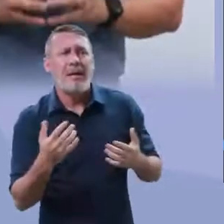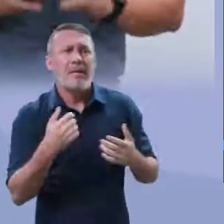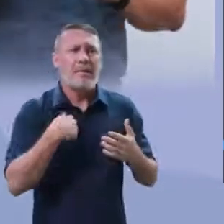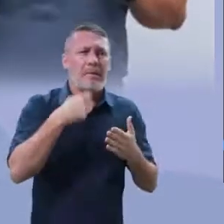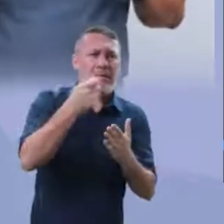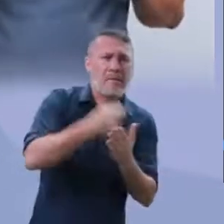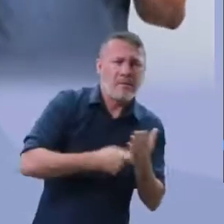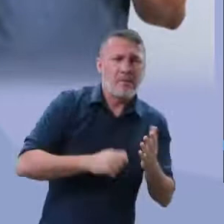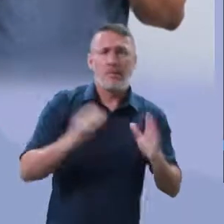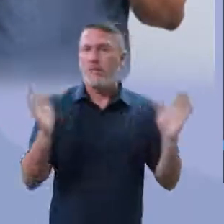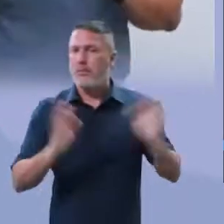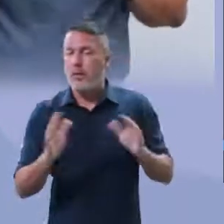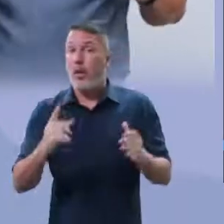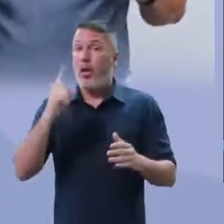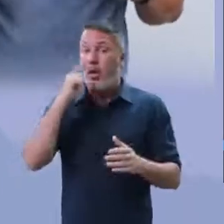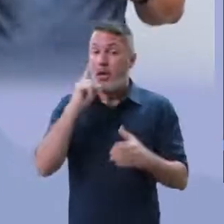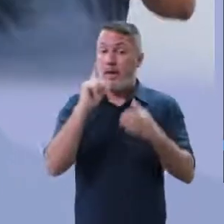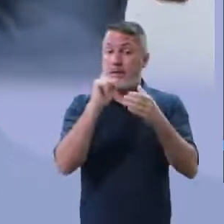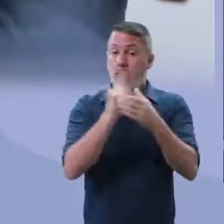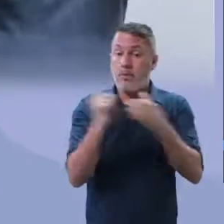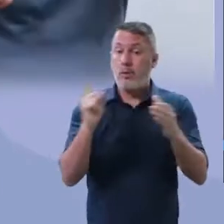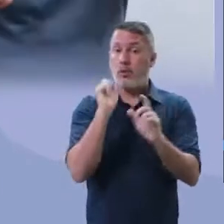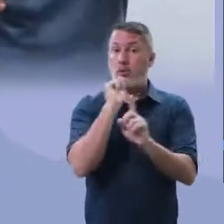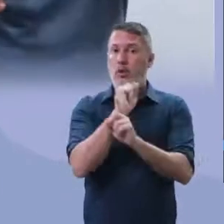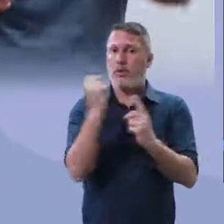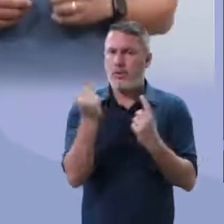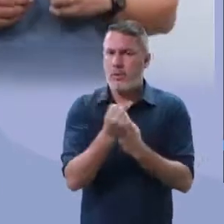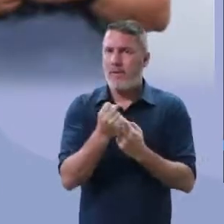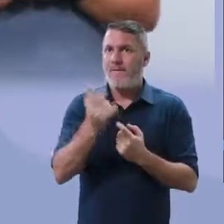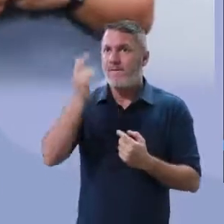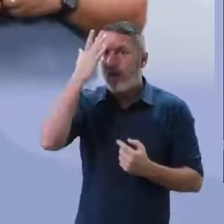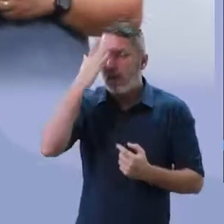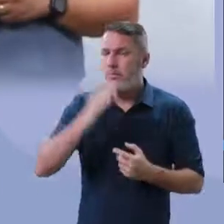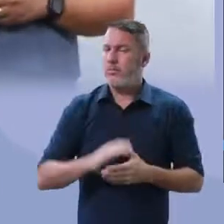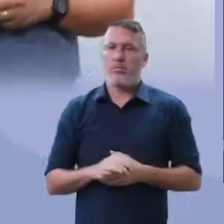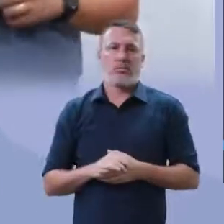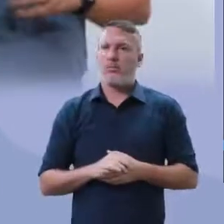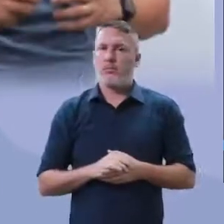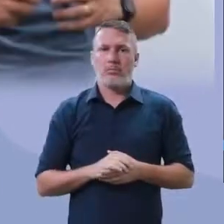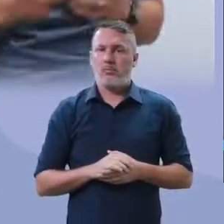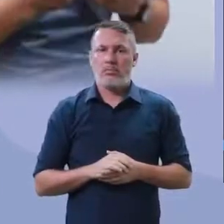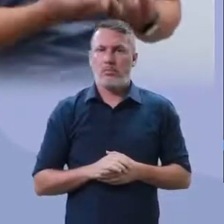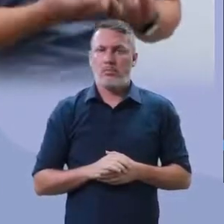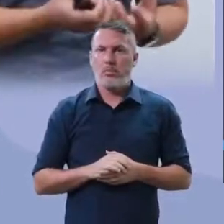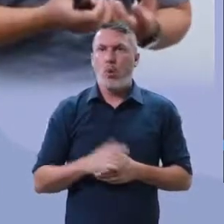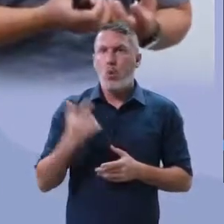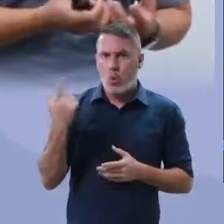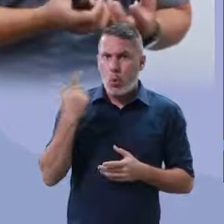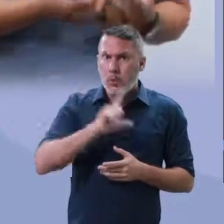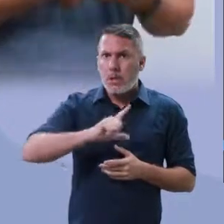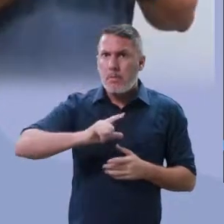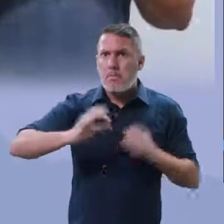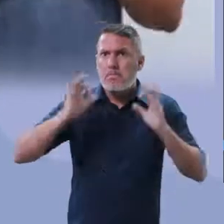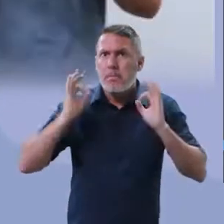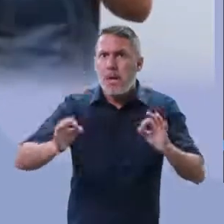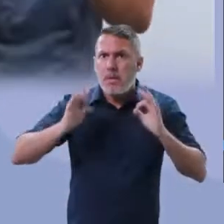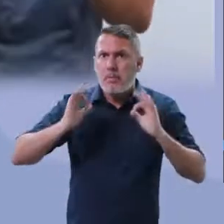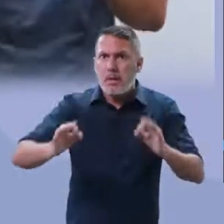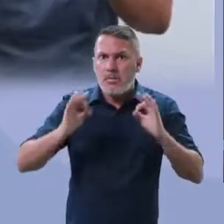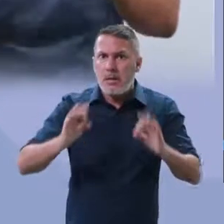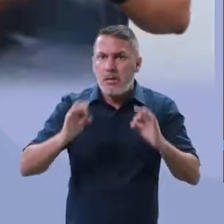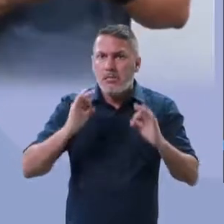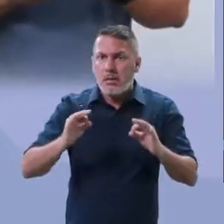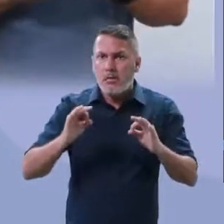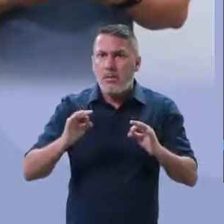isolamento social. É melhor remédio. É fácil? Não é fácil. Funcionou no Brasil? Na